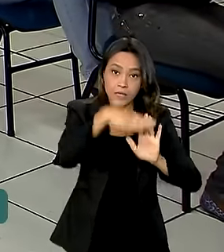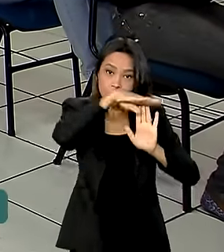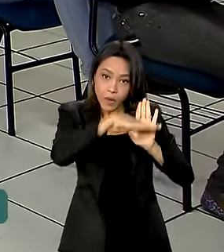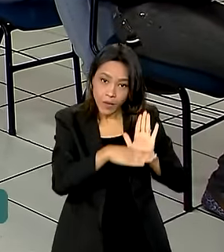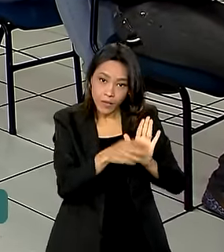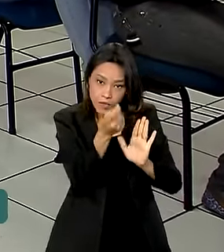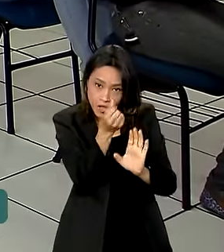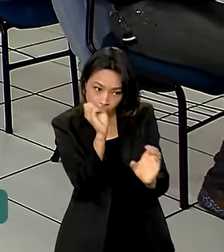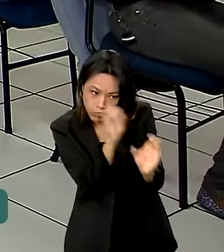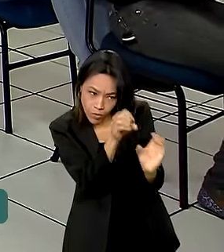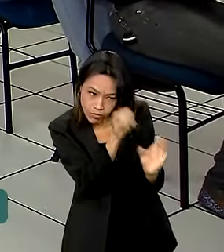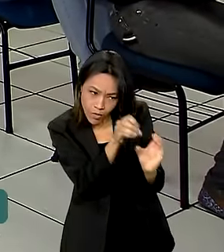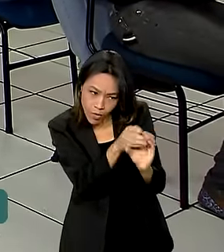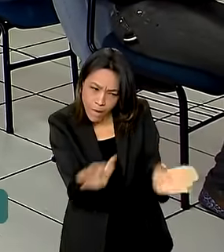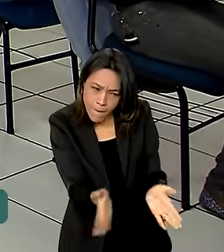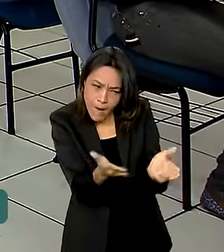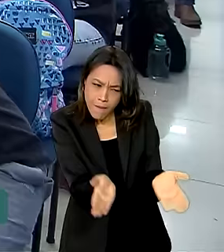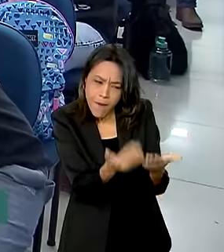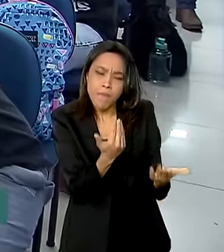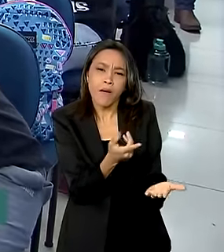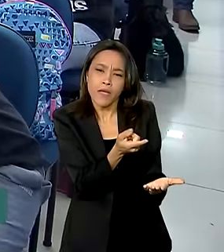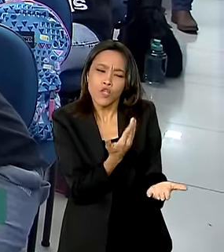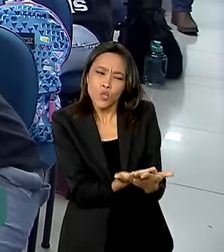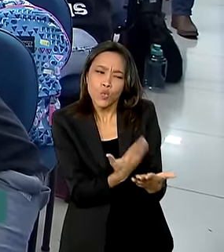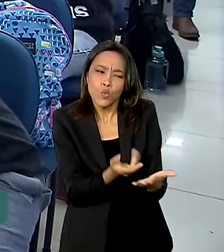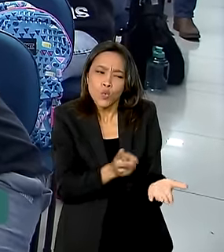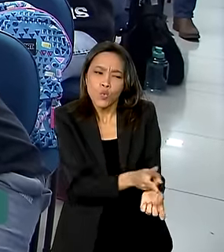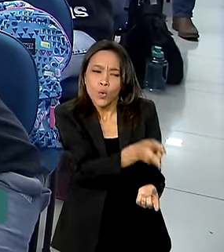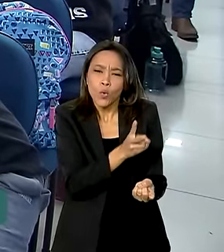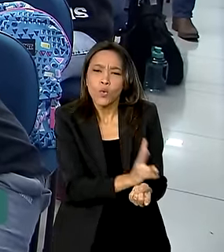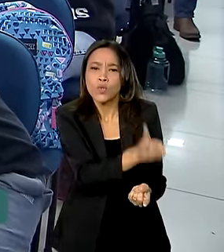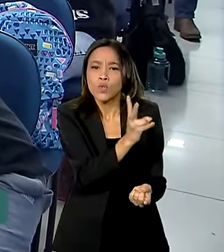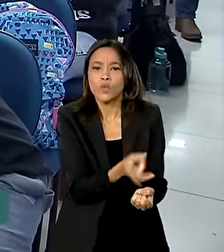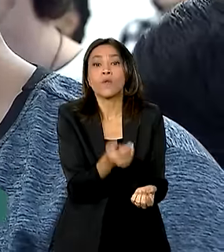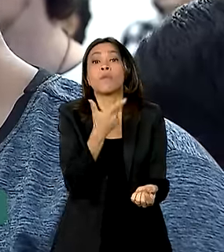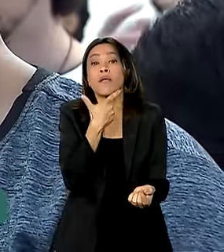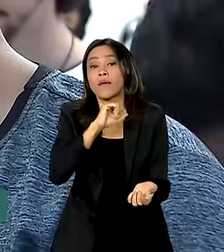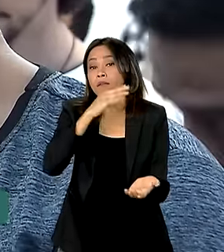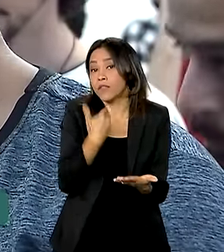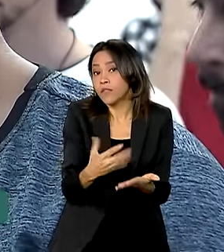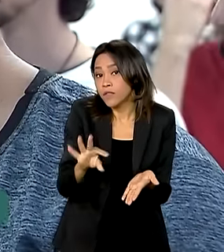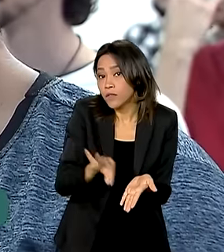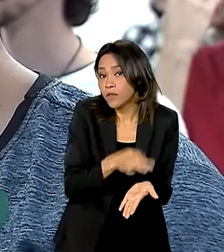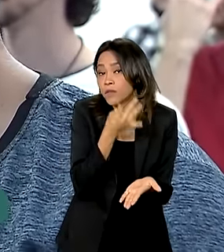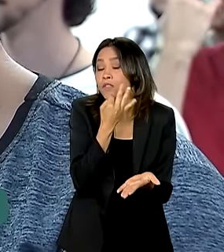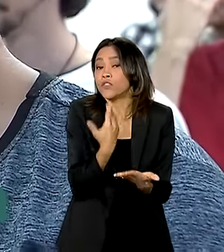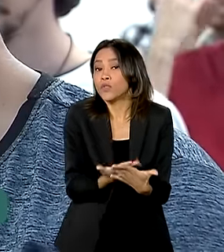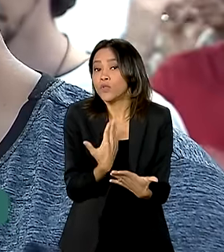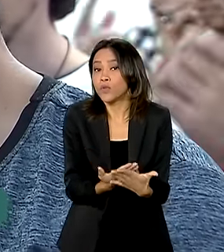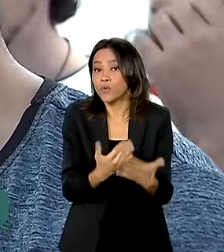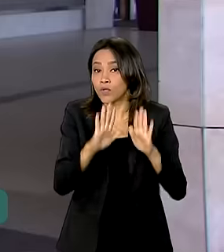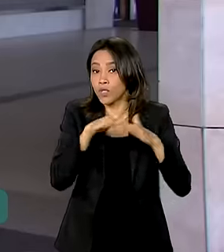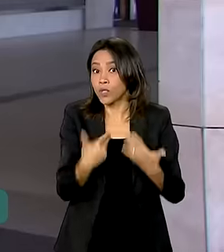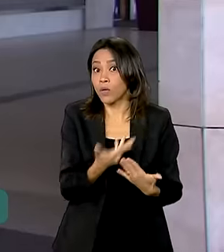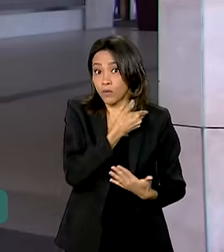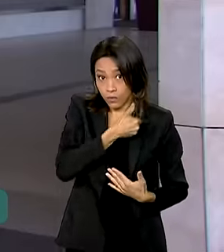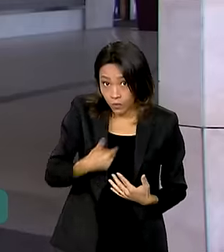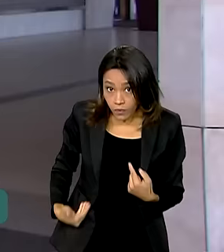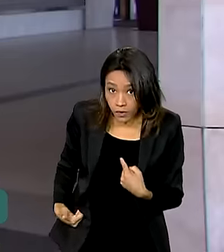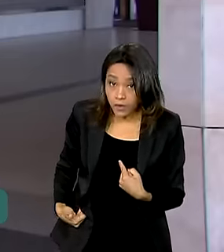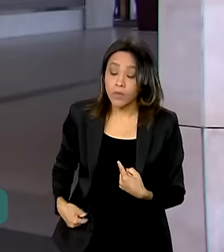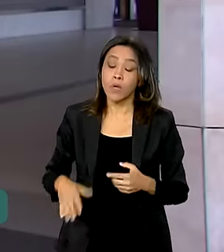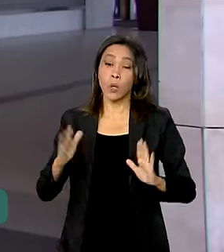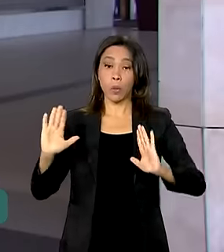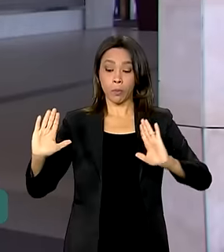permanência e à conclusão escolar de estudantes matriculados no ensino médio público. O prazo